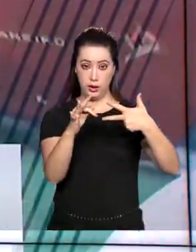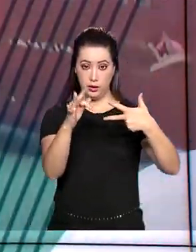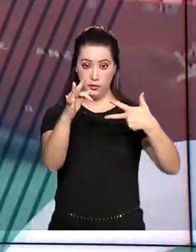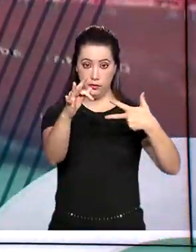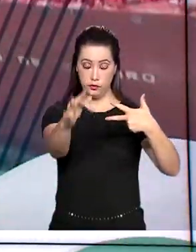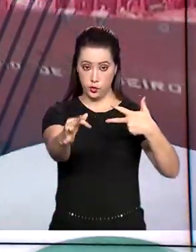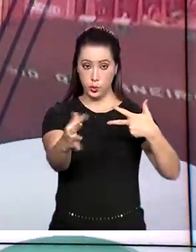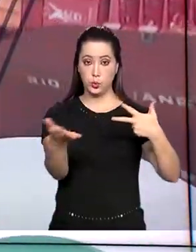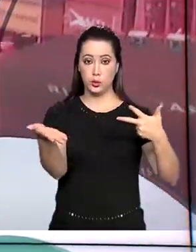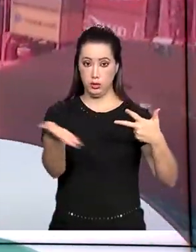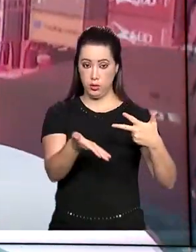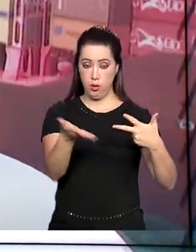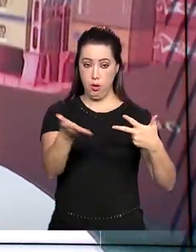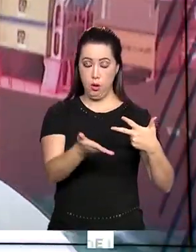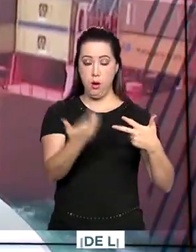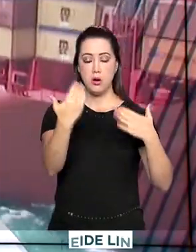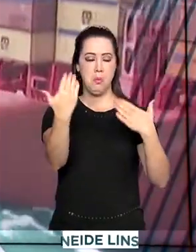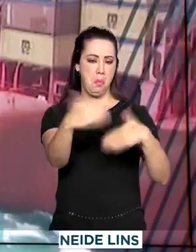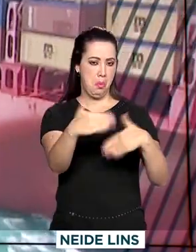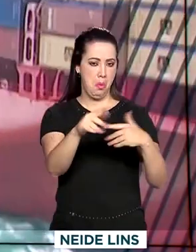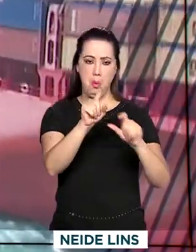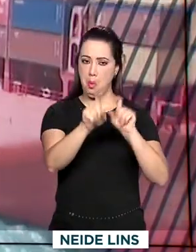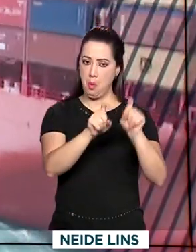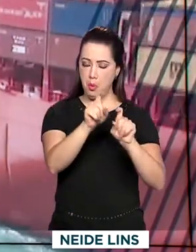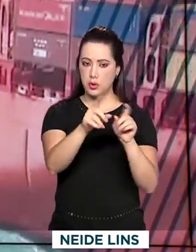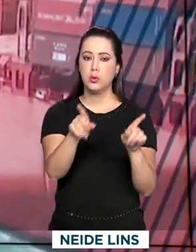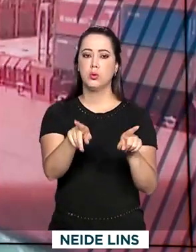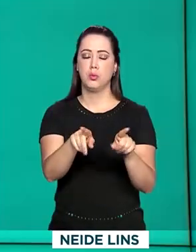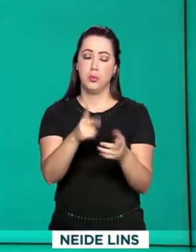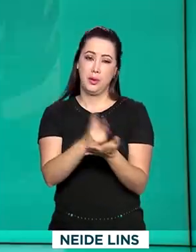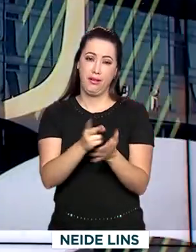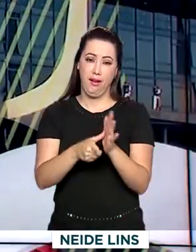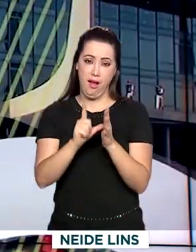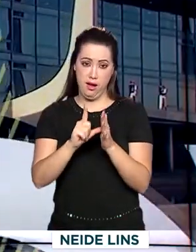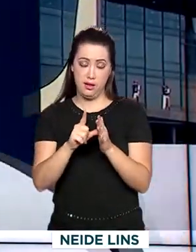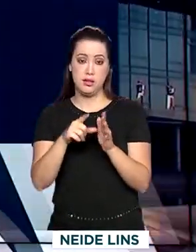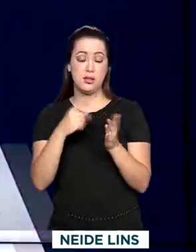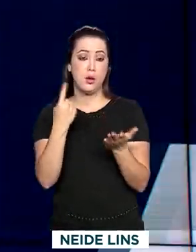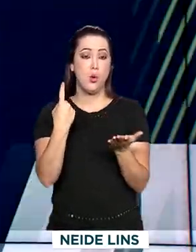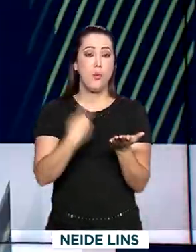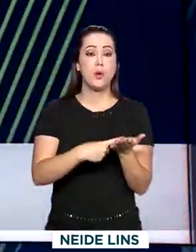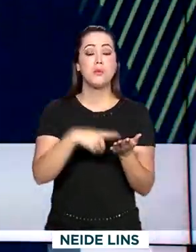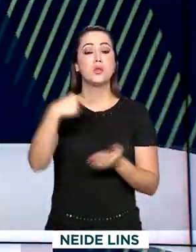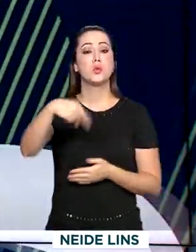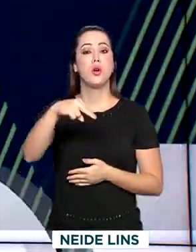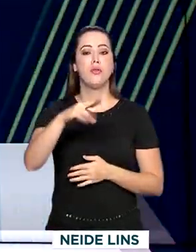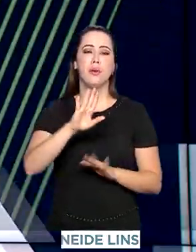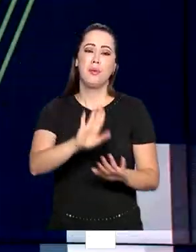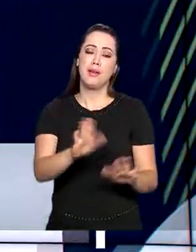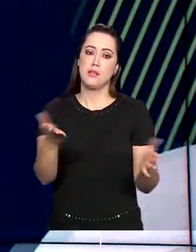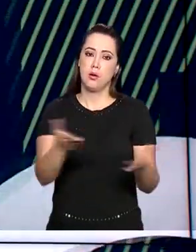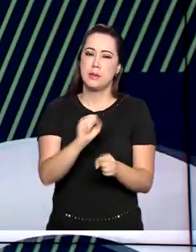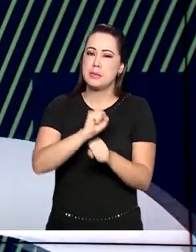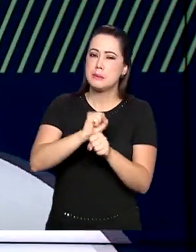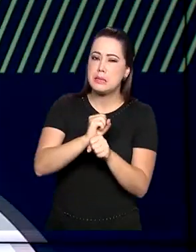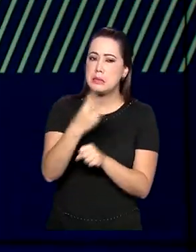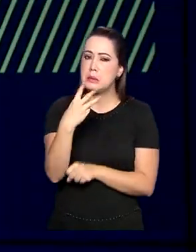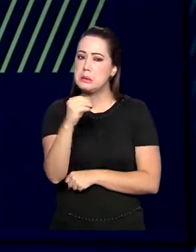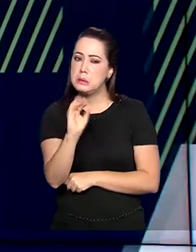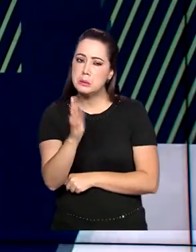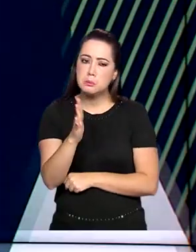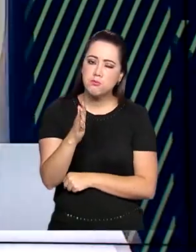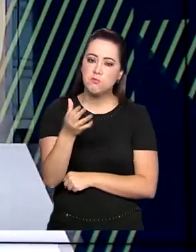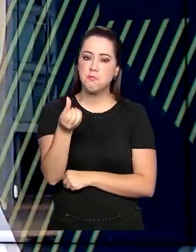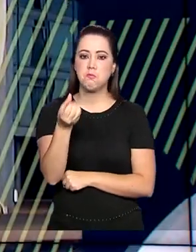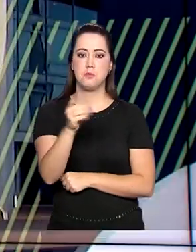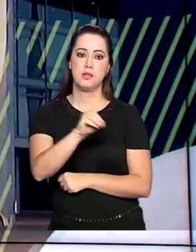impressa e digital. As provas que estavam marcadas para novembro serão adiadas de 30 a 60 dias em relação à data prevista.